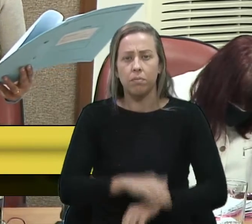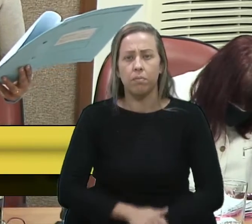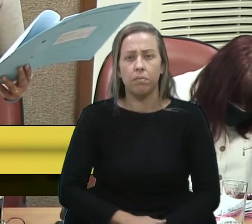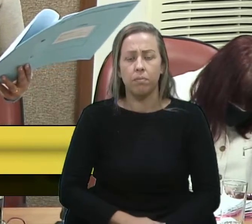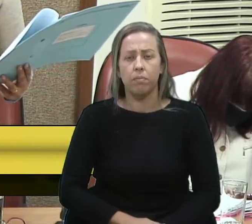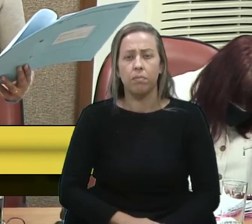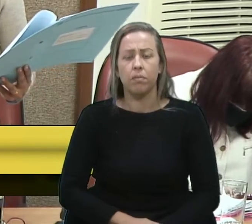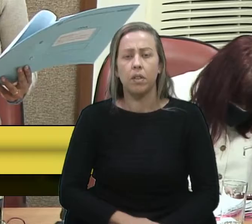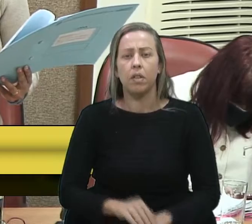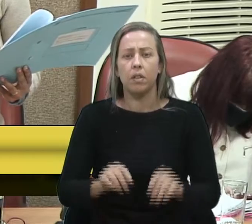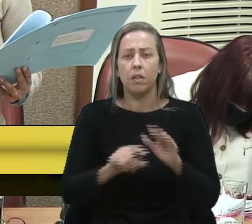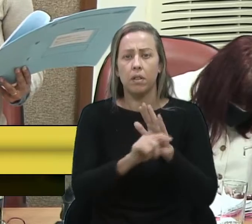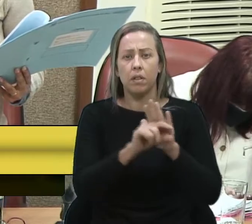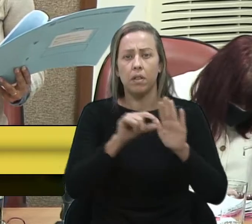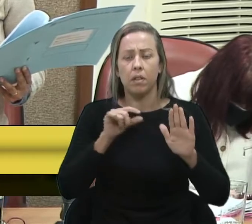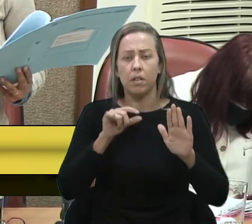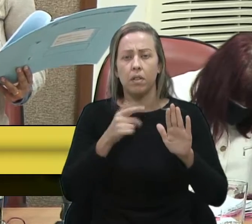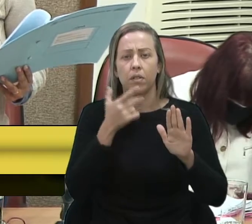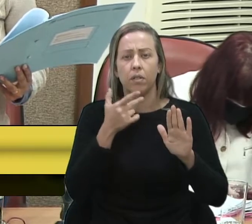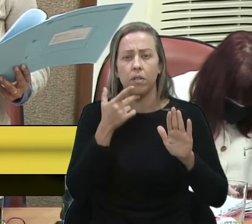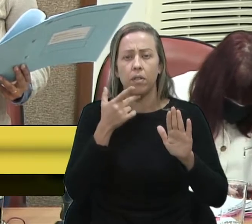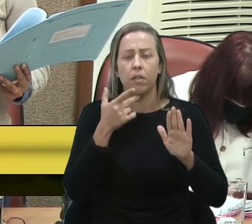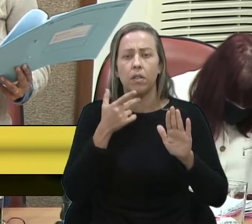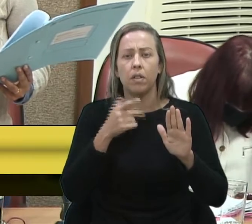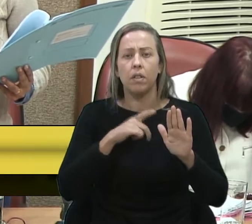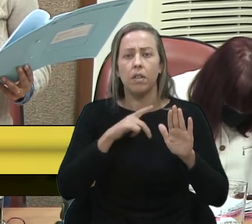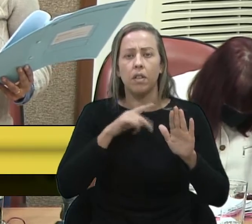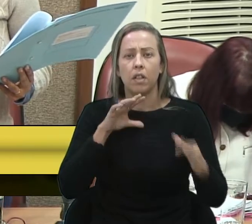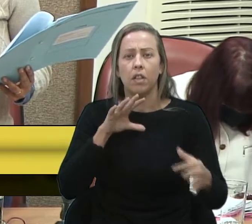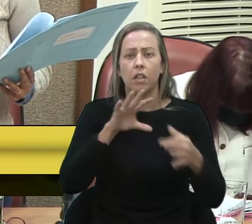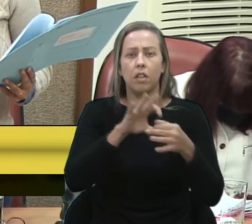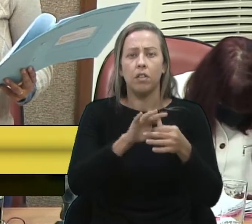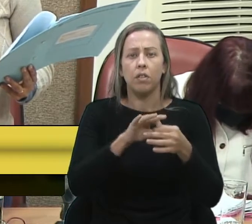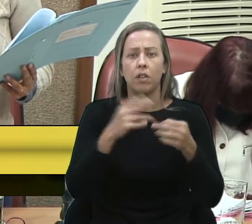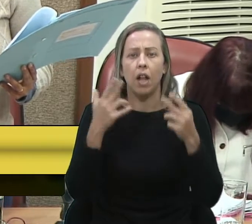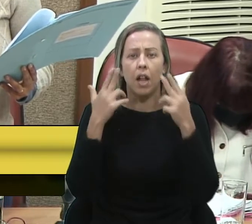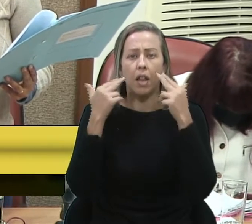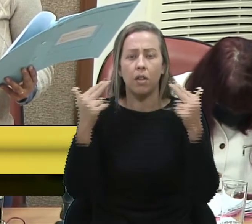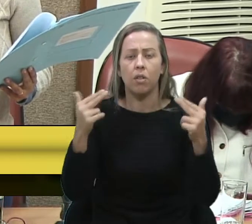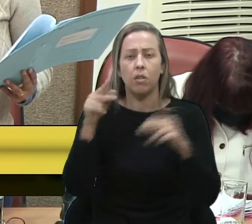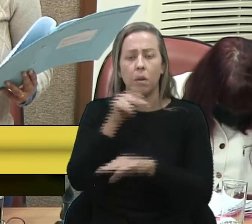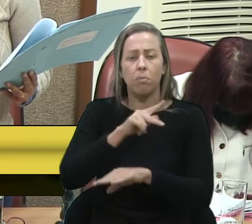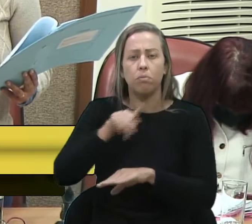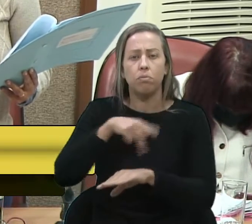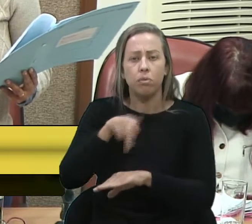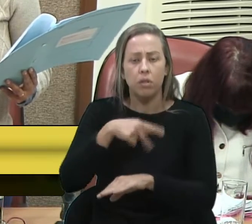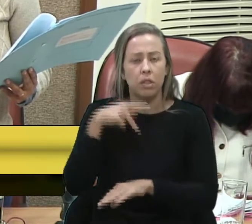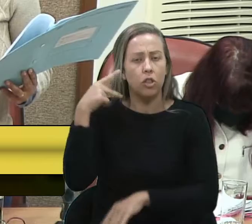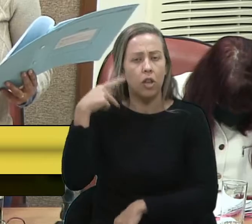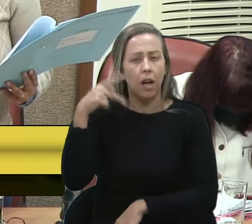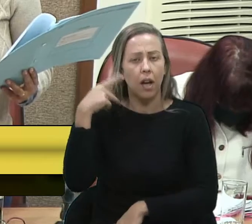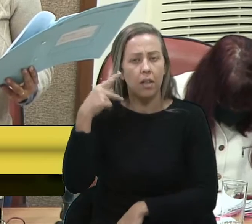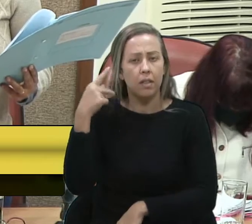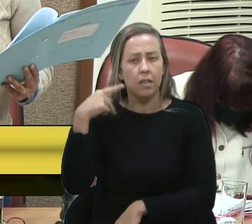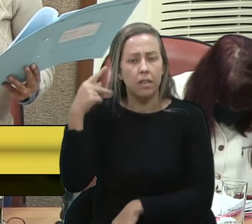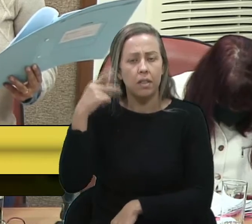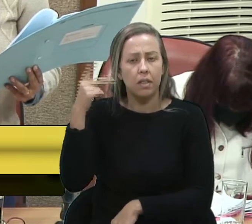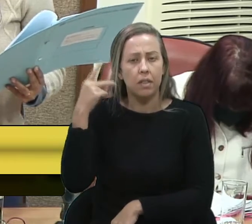Excetua-se, do parágrafo anterior, os cargos em comissão que possuam vínculo de natureza política com uma administração pública, tais como